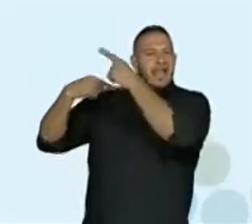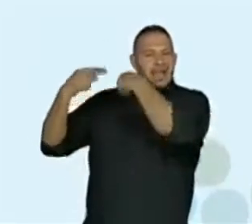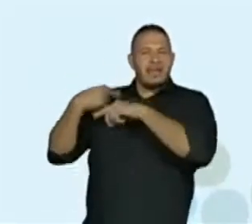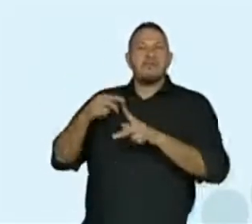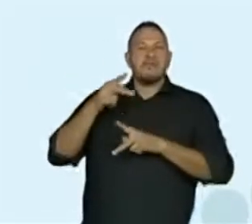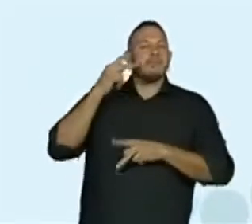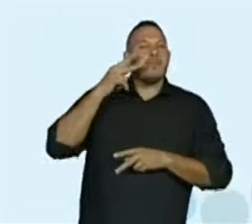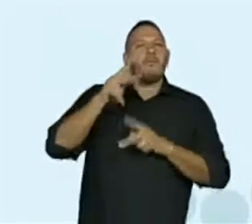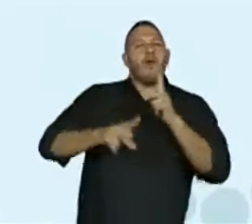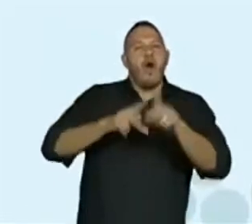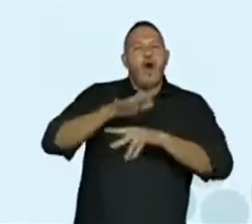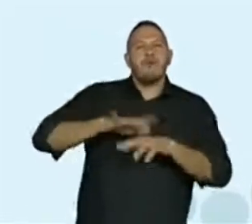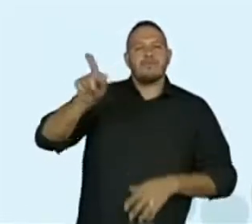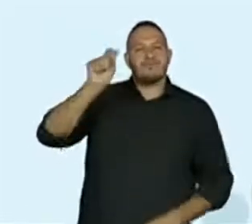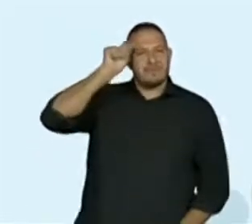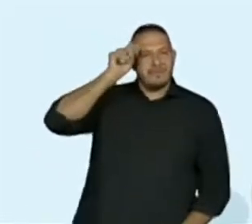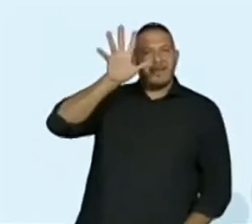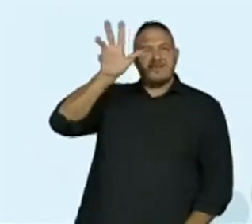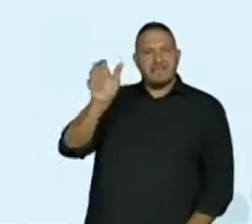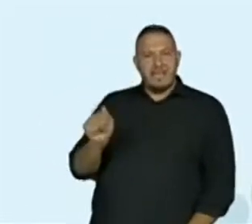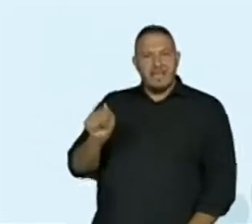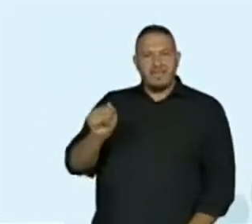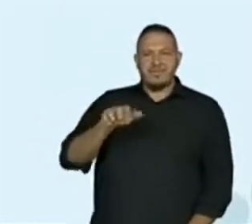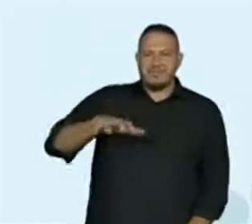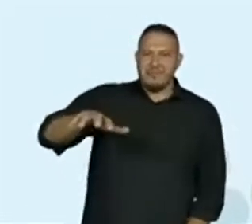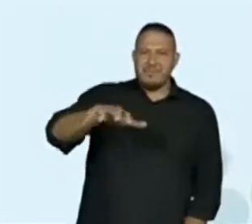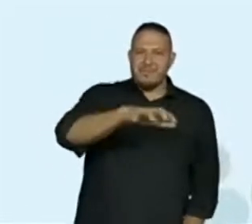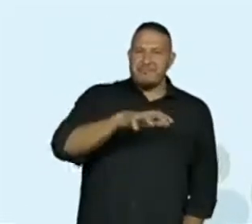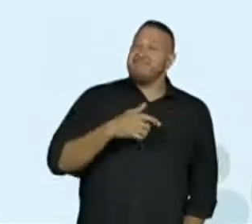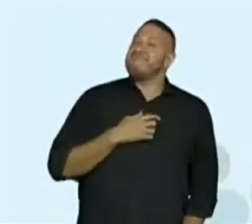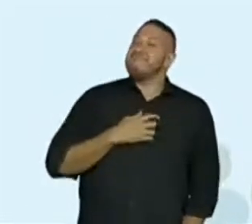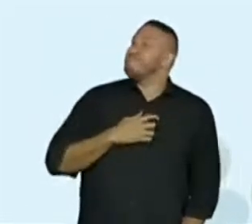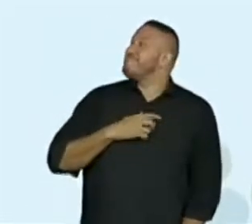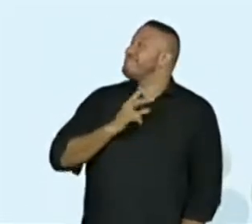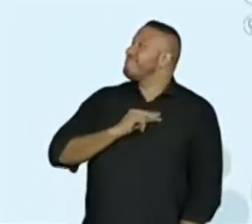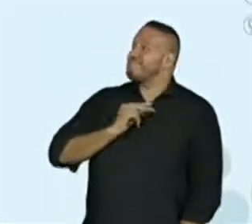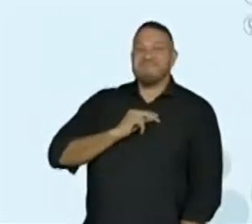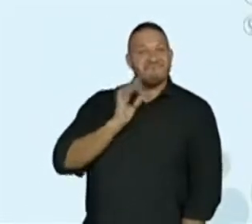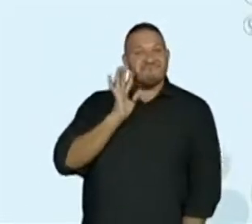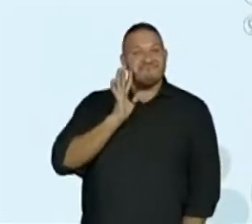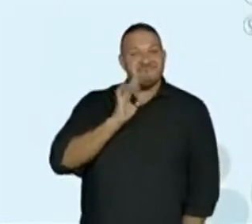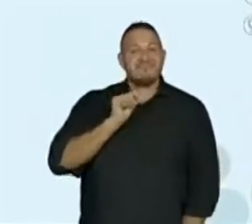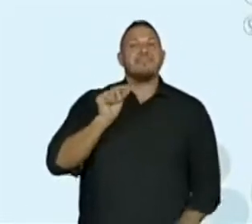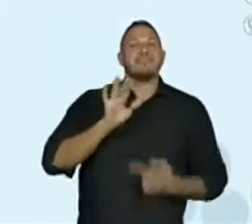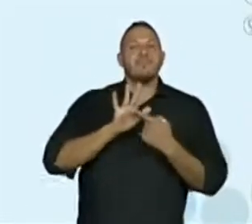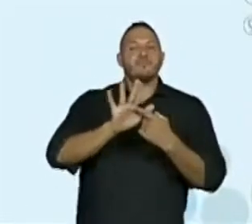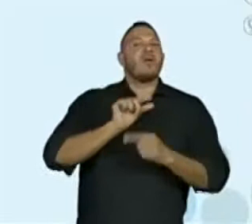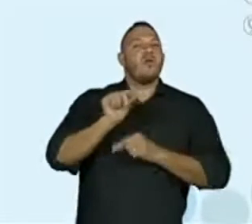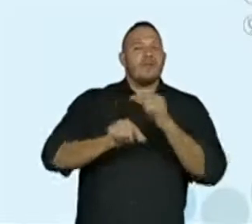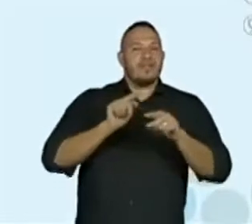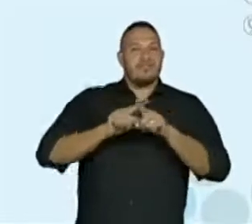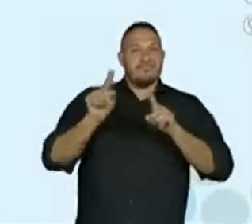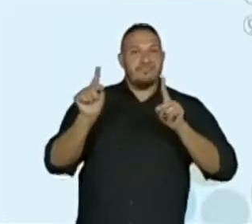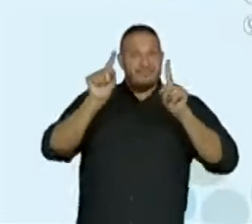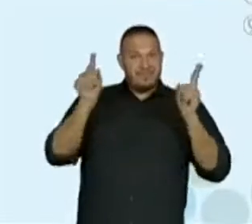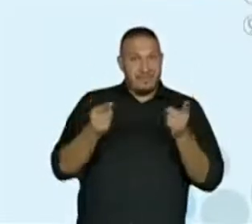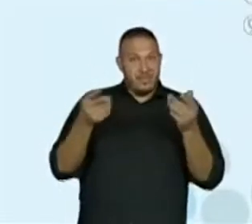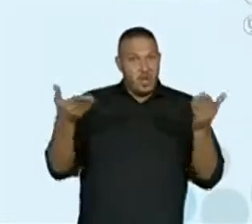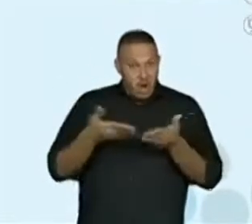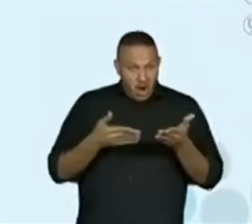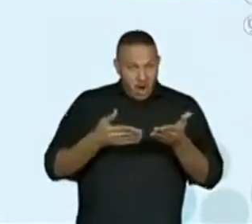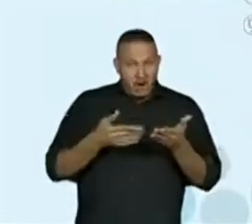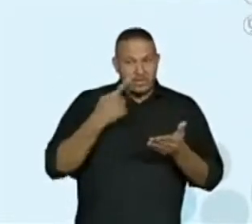povos africanos. Ah, eu quero destacar aqui na nossa habilidade, alguns